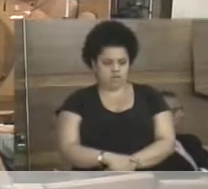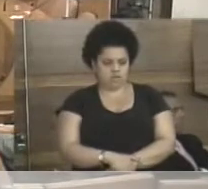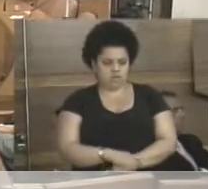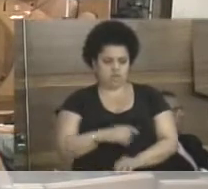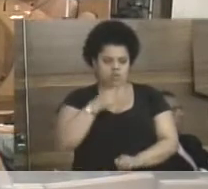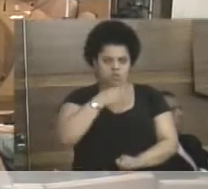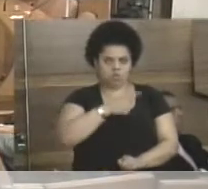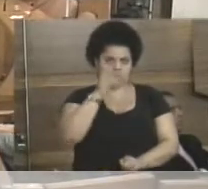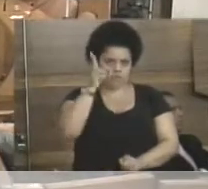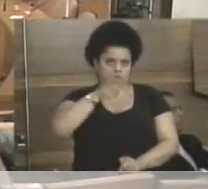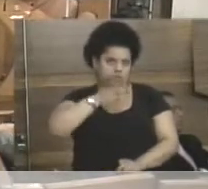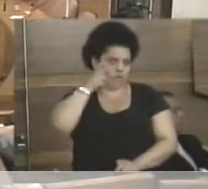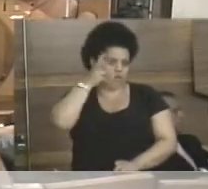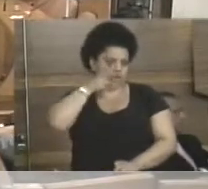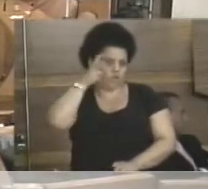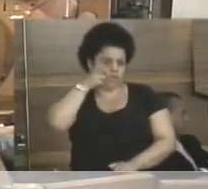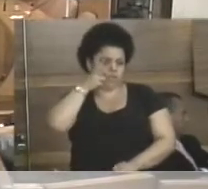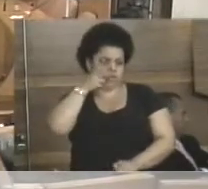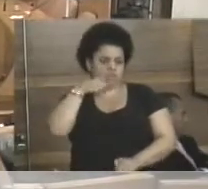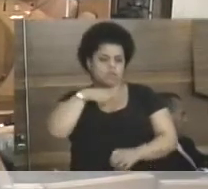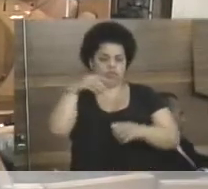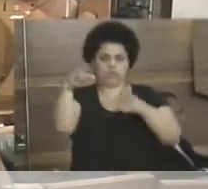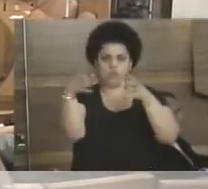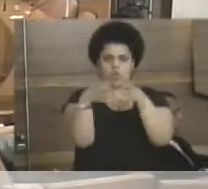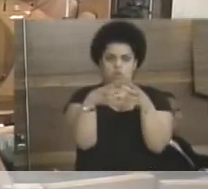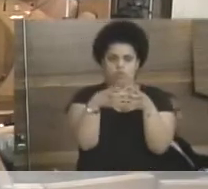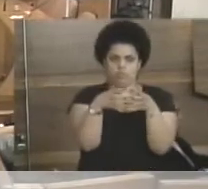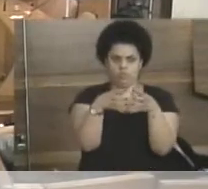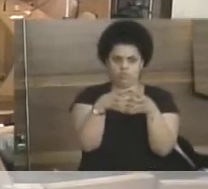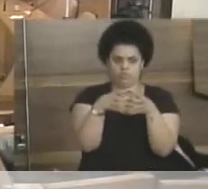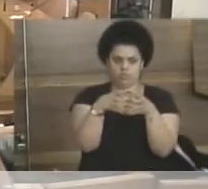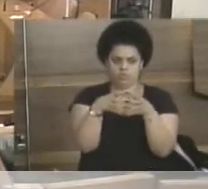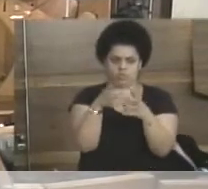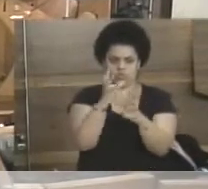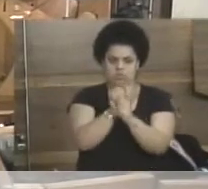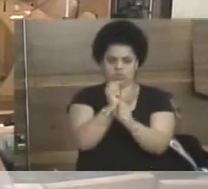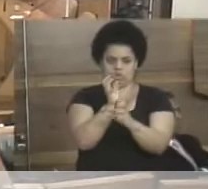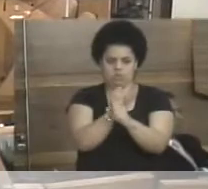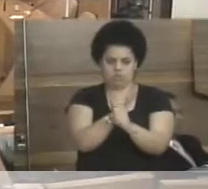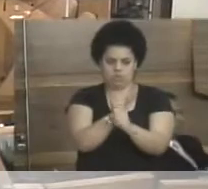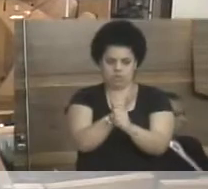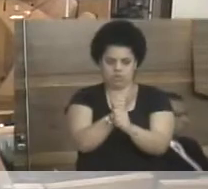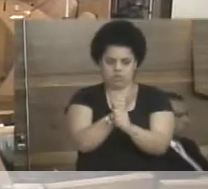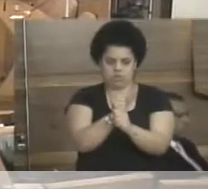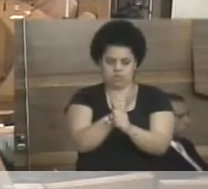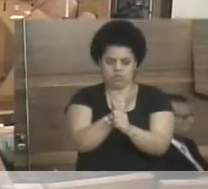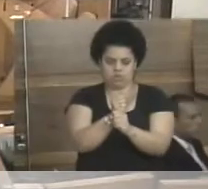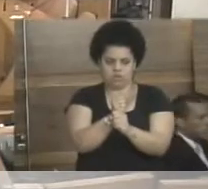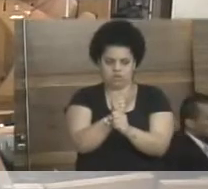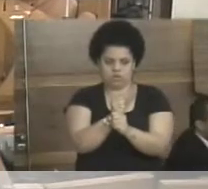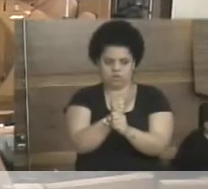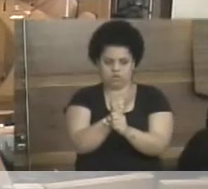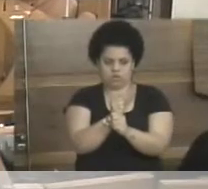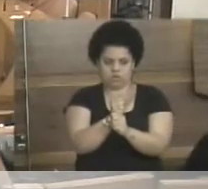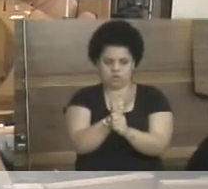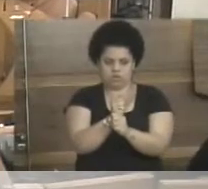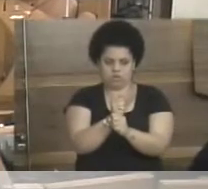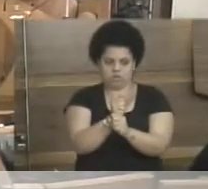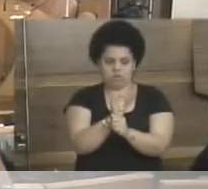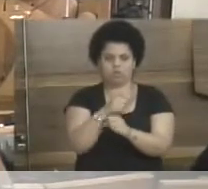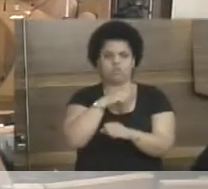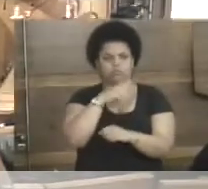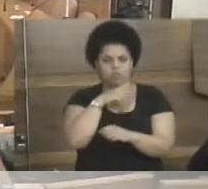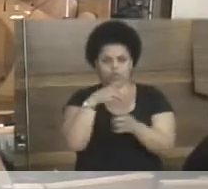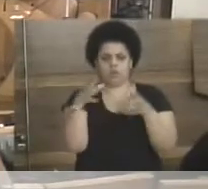que o vereador faz parte da Comissão de Orçamento, de Finanças e Orçamento, e